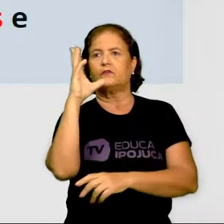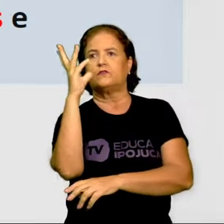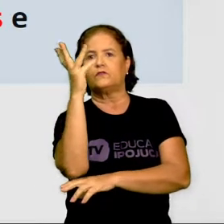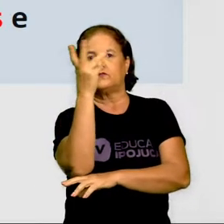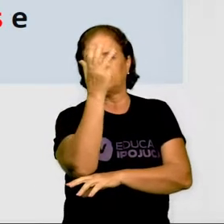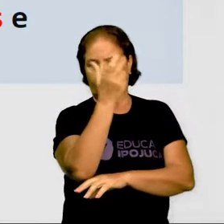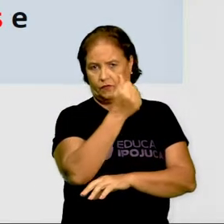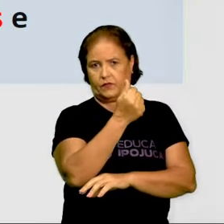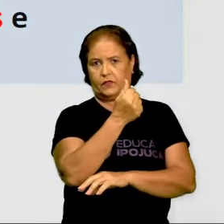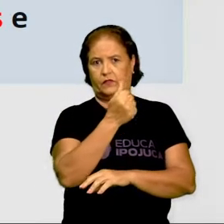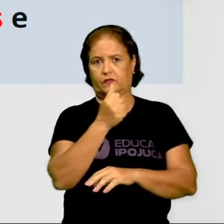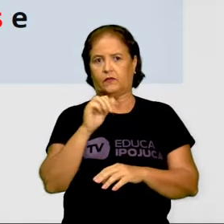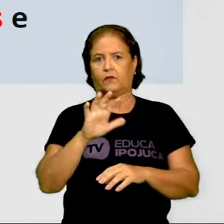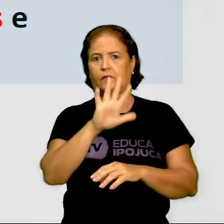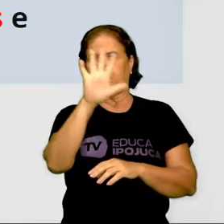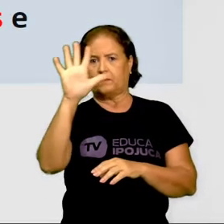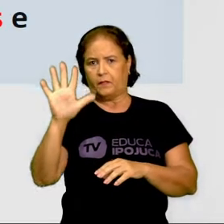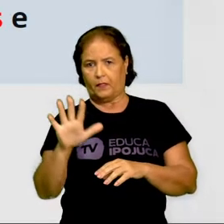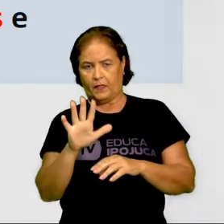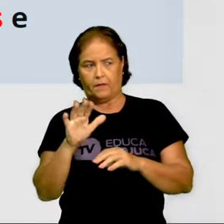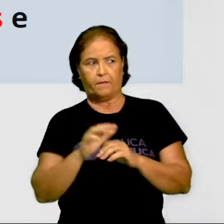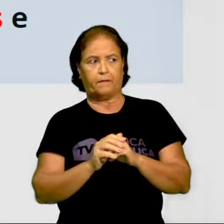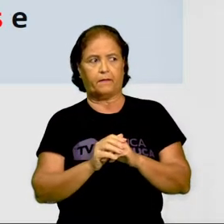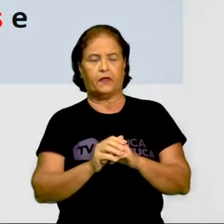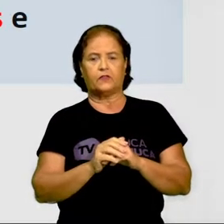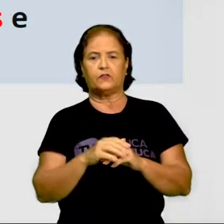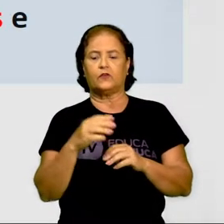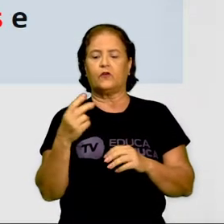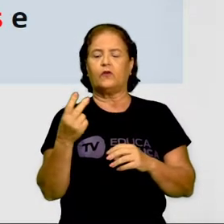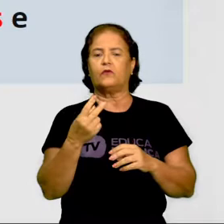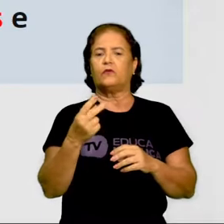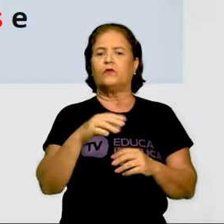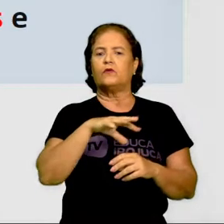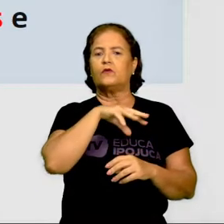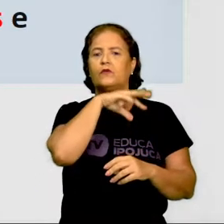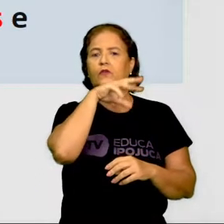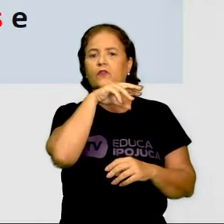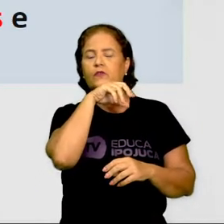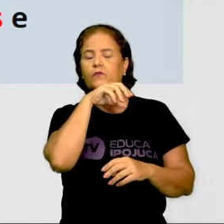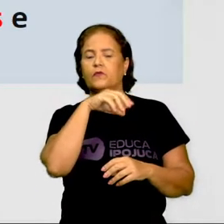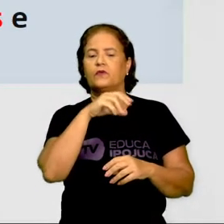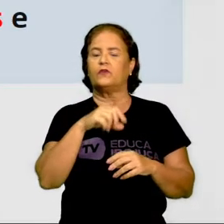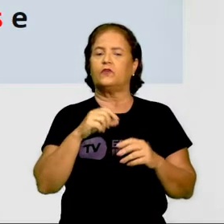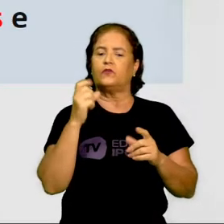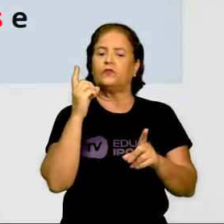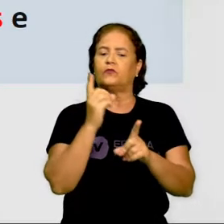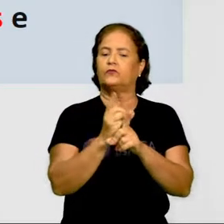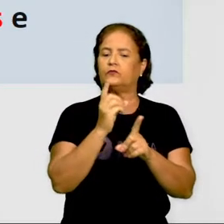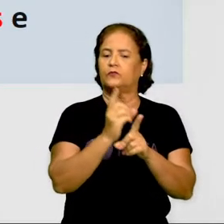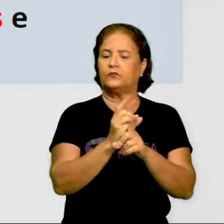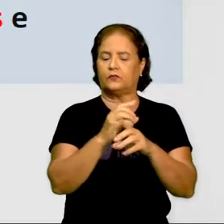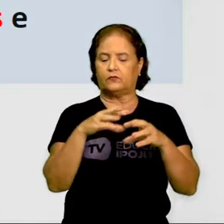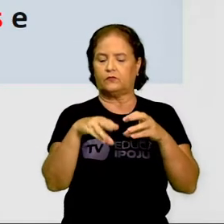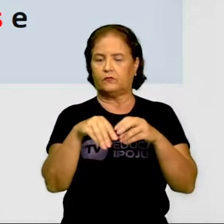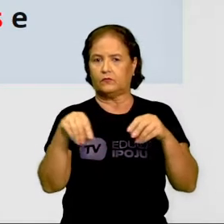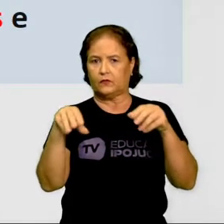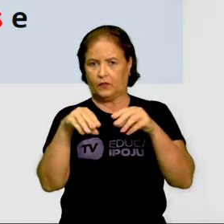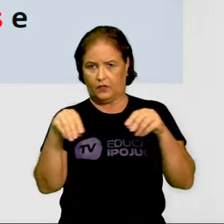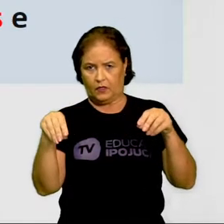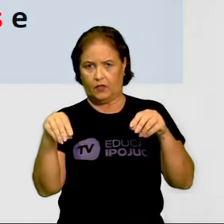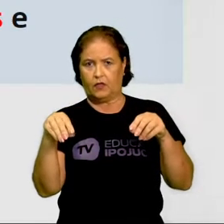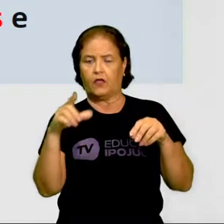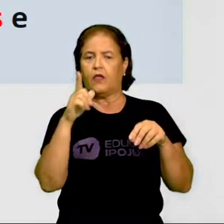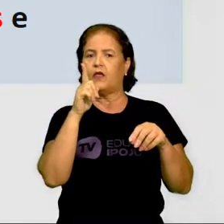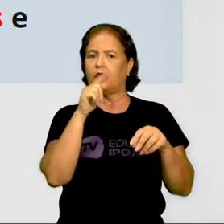Pois os animais e as plantas, eles podem ser encontrados na terra, eles podem ser encontrados na